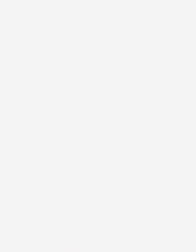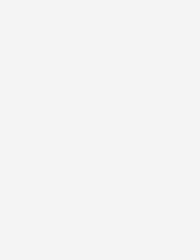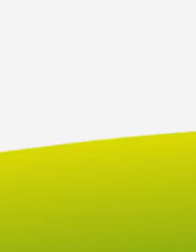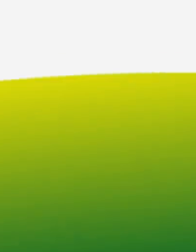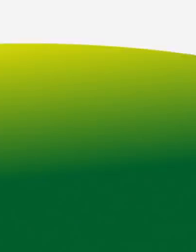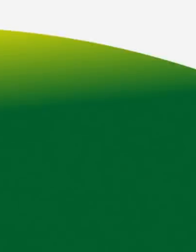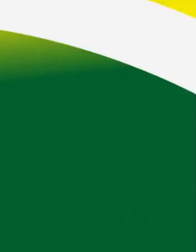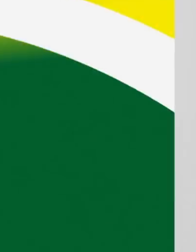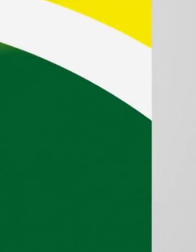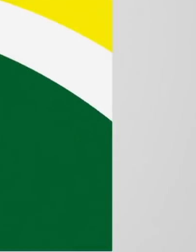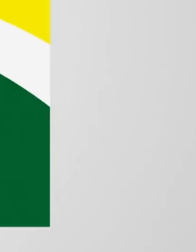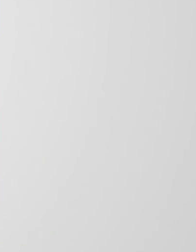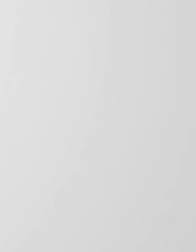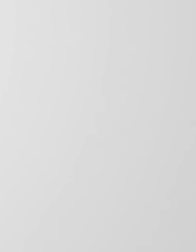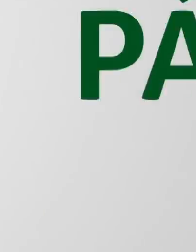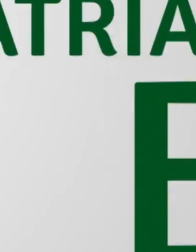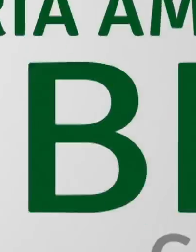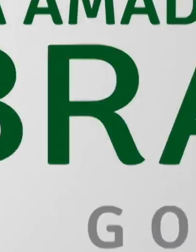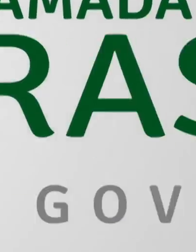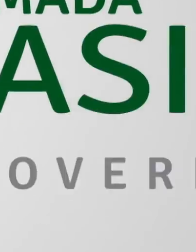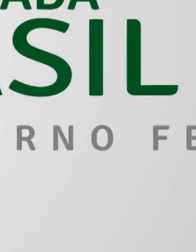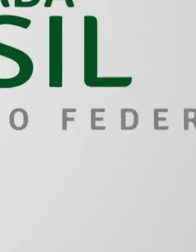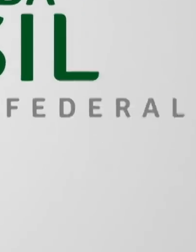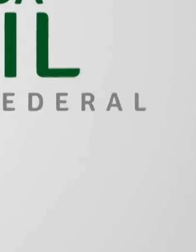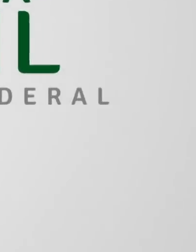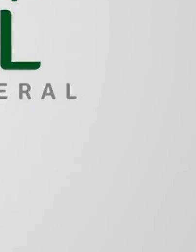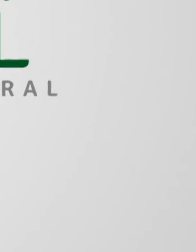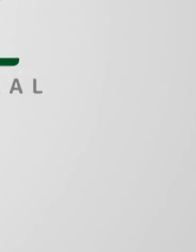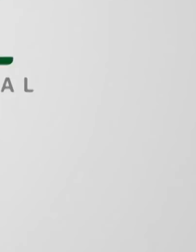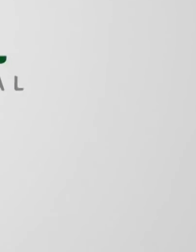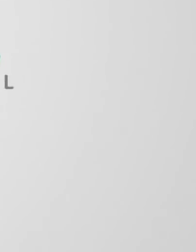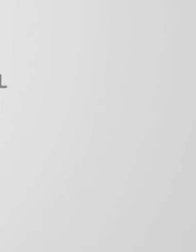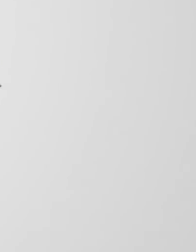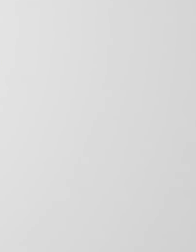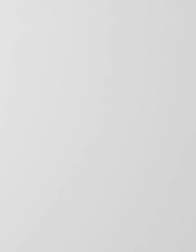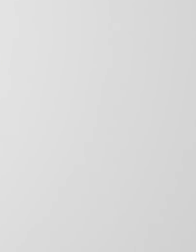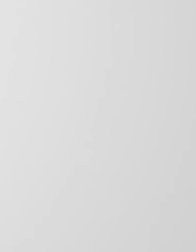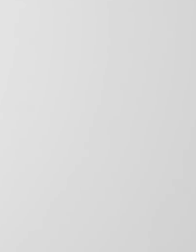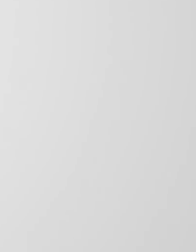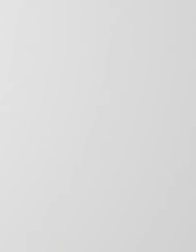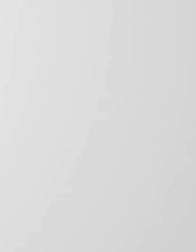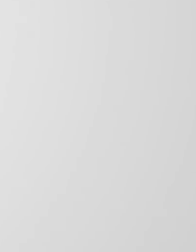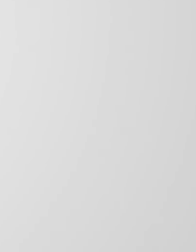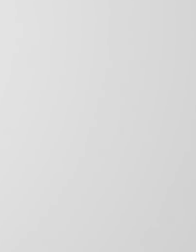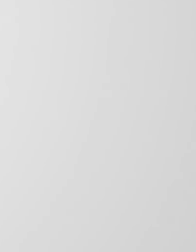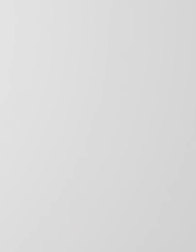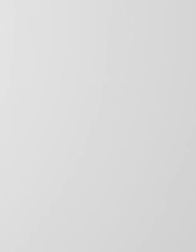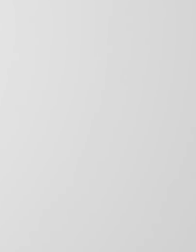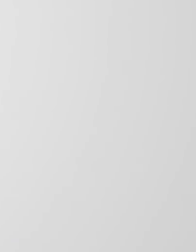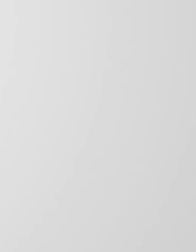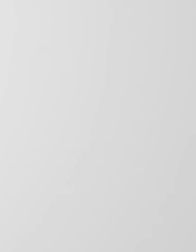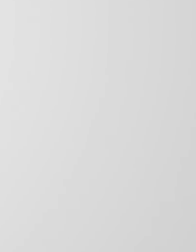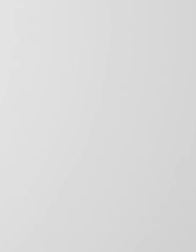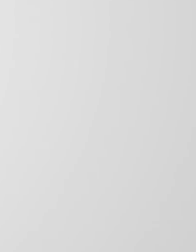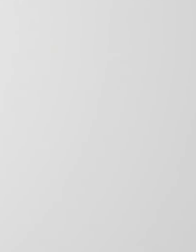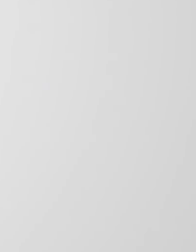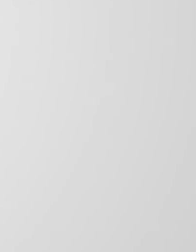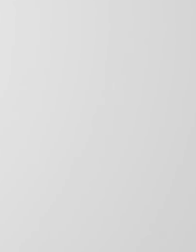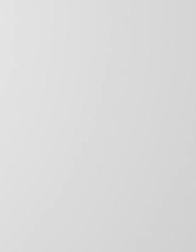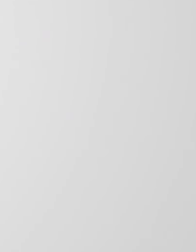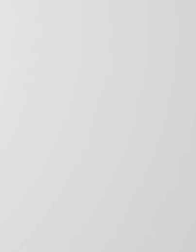Abre-se, nesse momento, a Rede Nacional de Rádio e Televisão para o pronunciamento do Ministro da Educação,